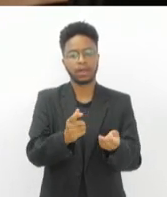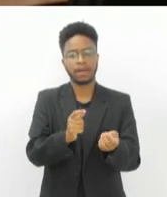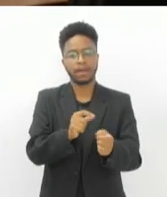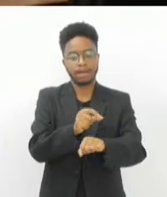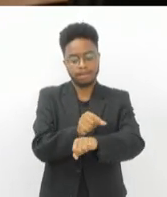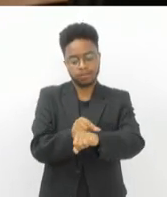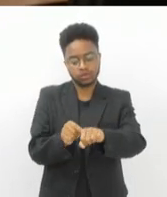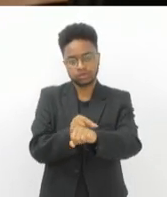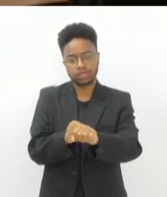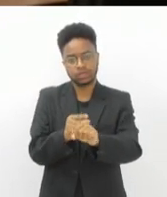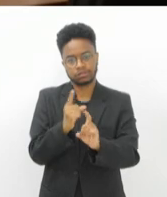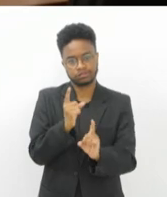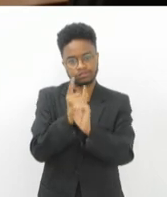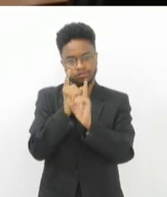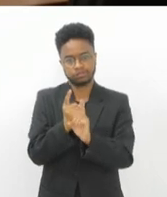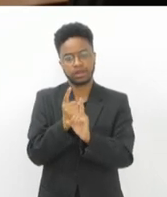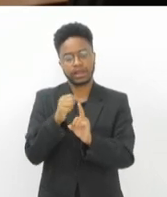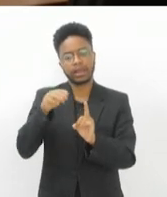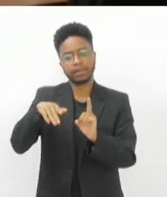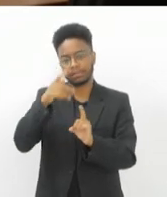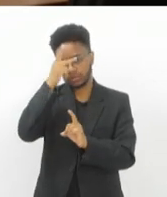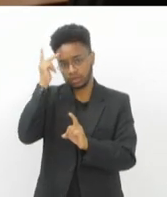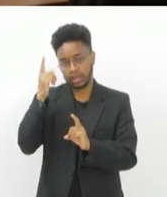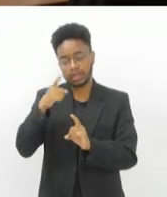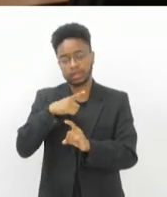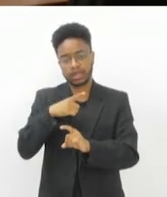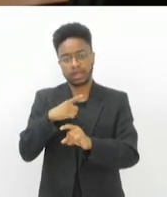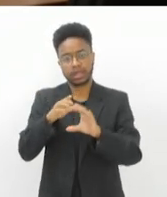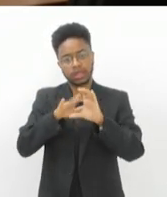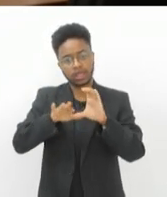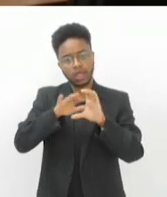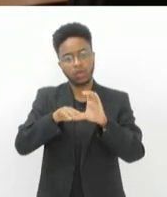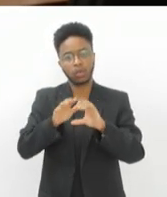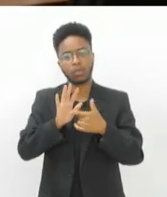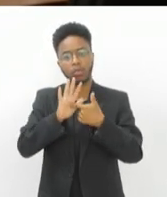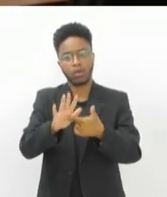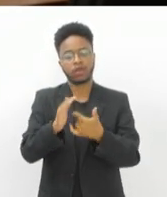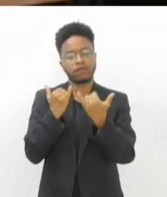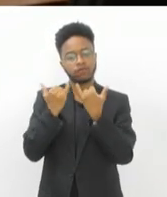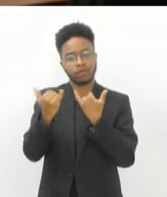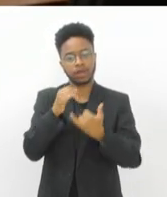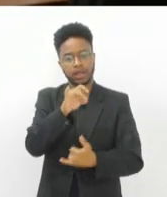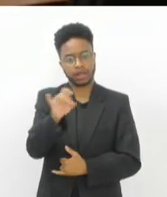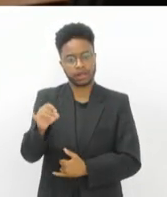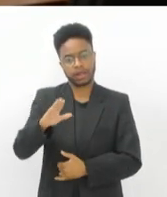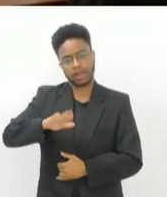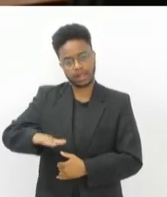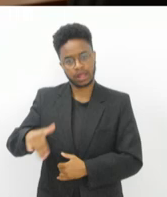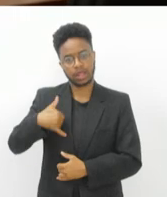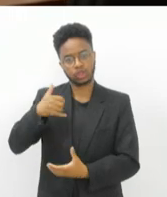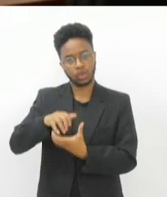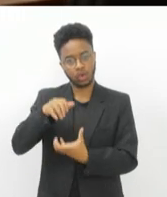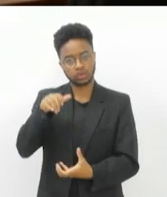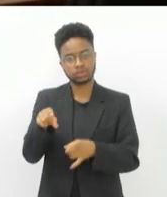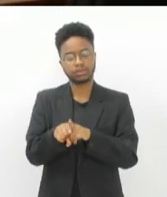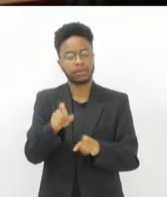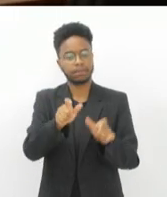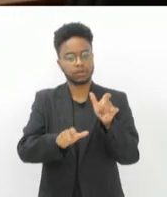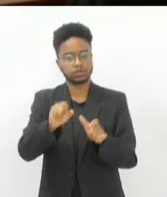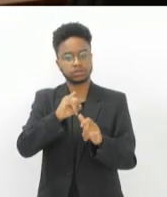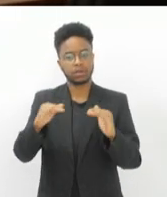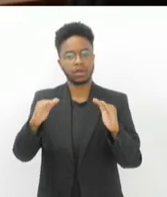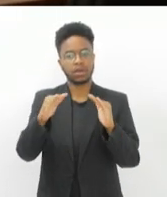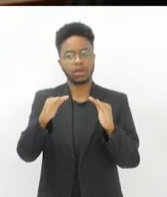E nesse QR Code serão disponibilizadas diversas informações dos usuários, crianças, idosos, pessoas em situação de